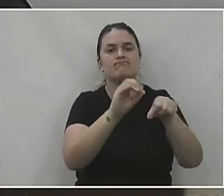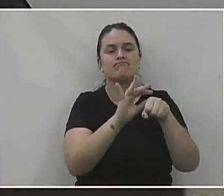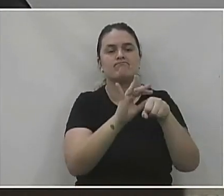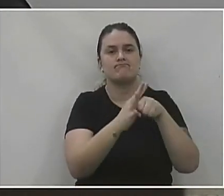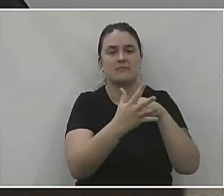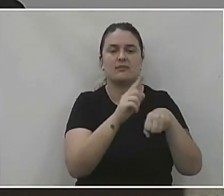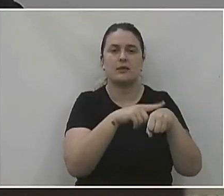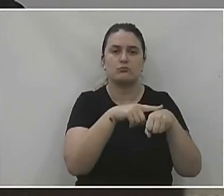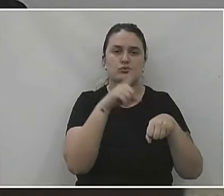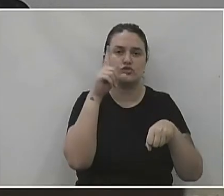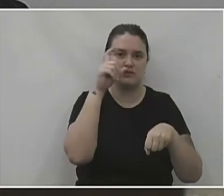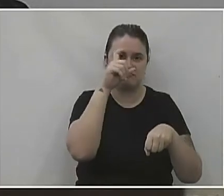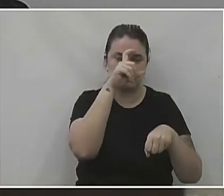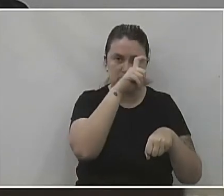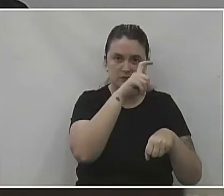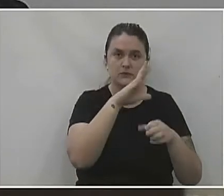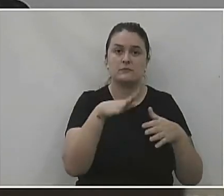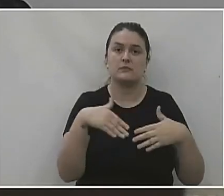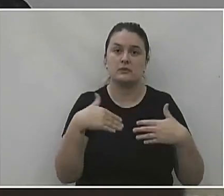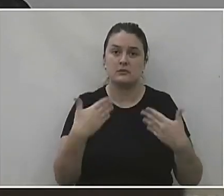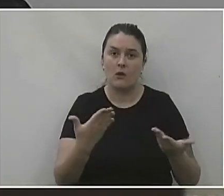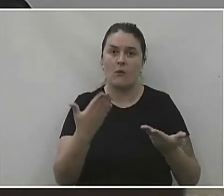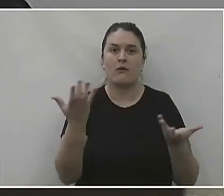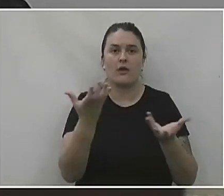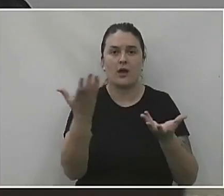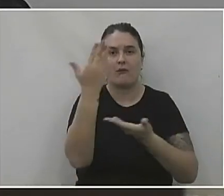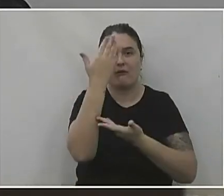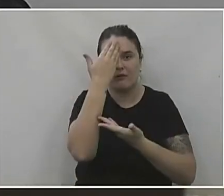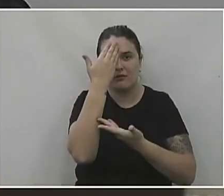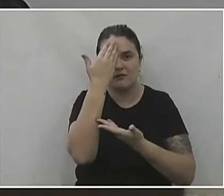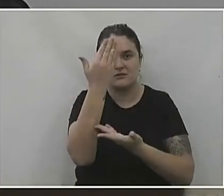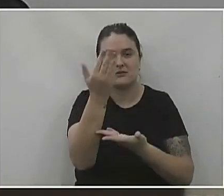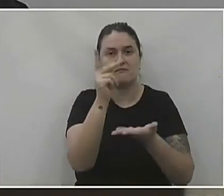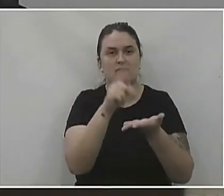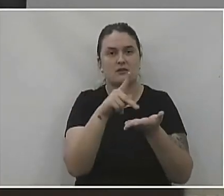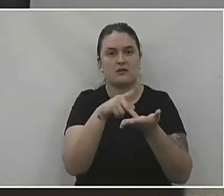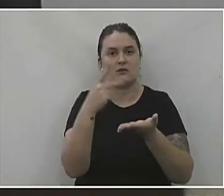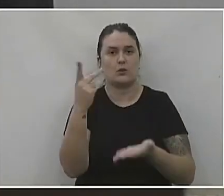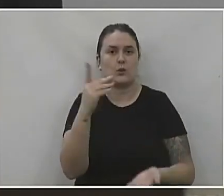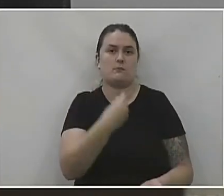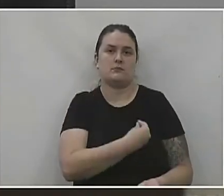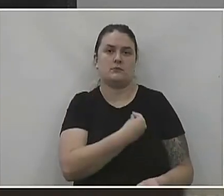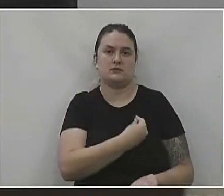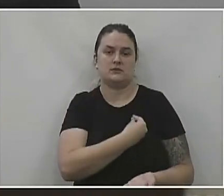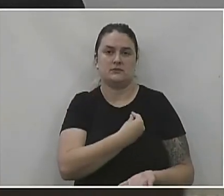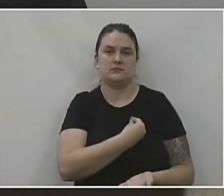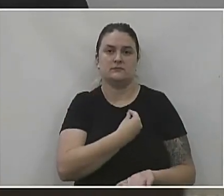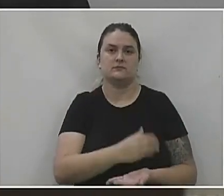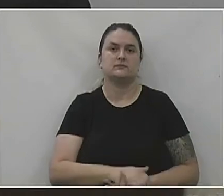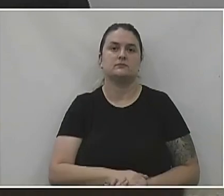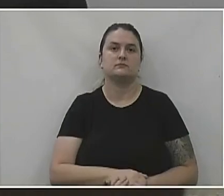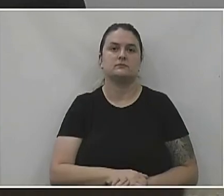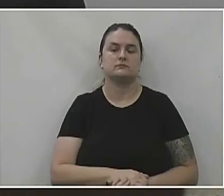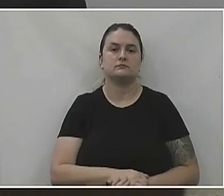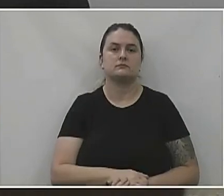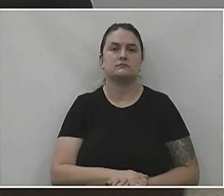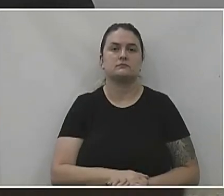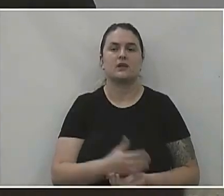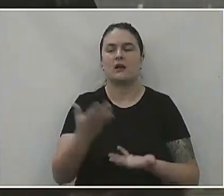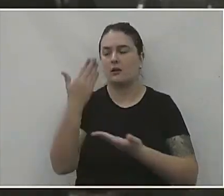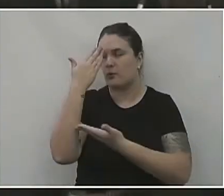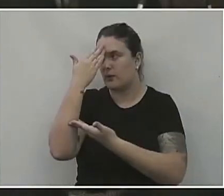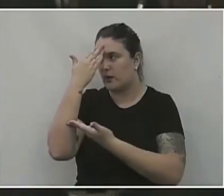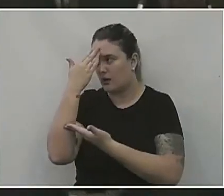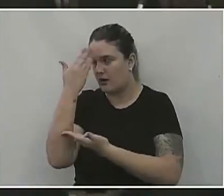tão difícil que a gente está passando. Então, a gente agradece muito realmente a presença de vocês. Eu que agradeço, agradeço aos nobres